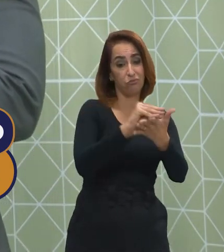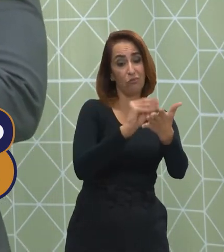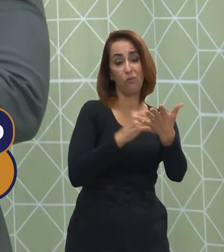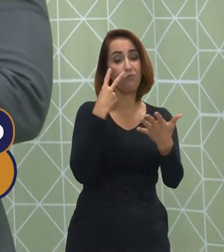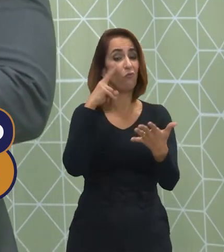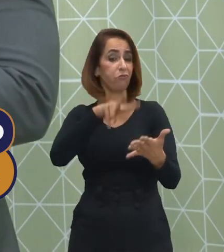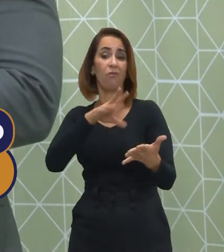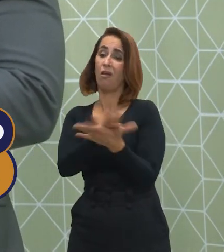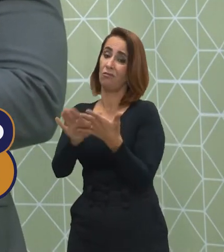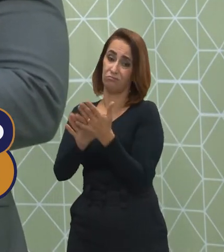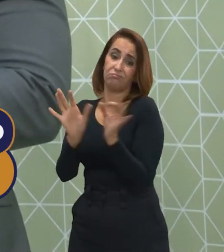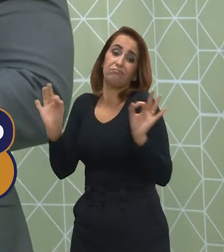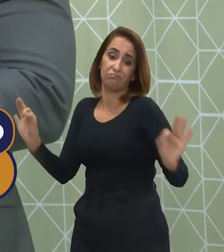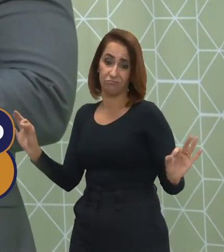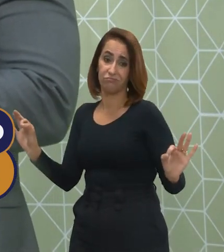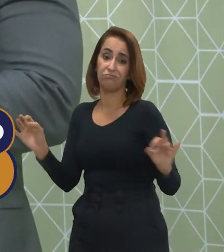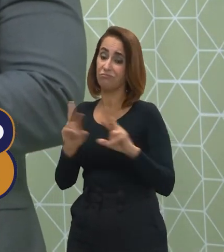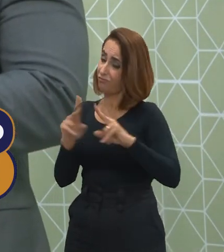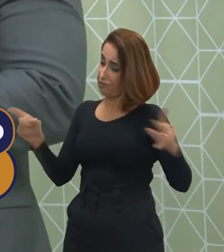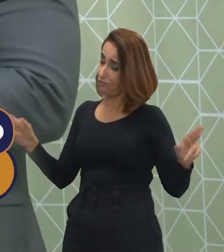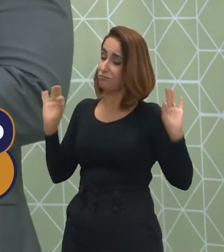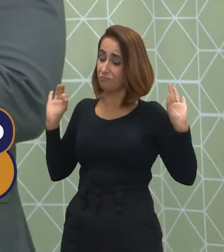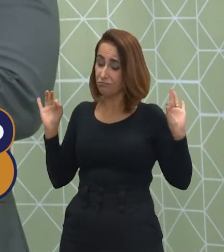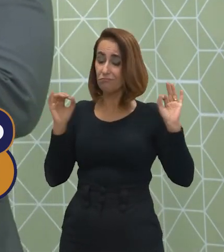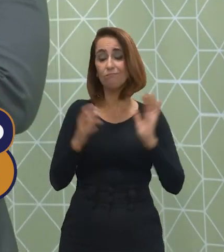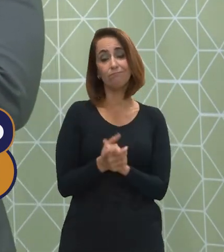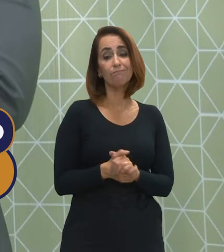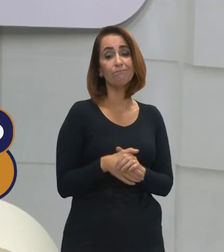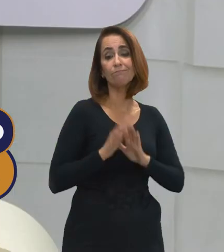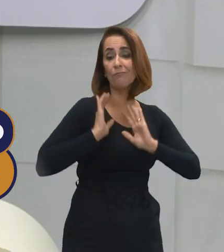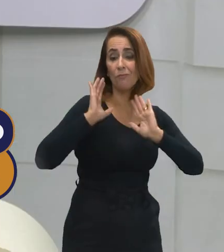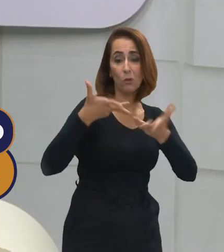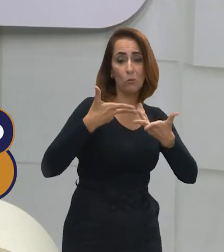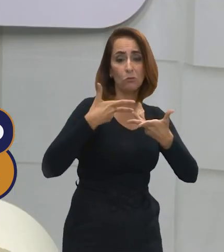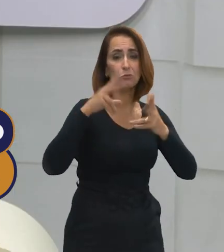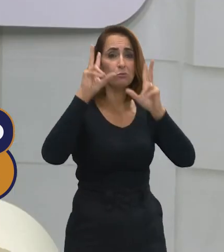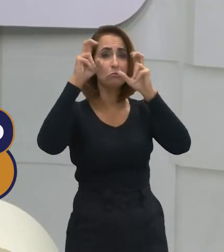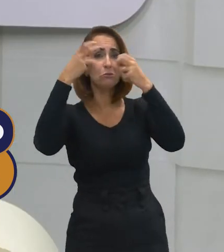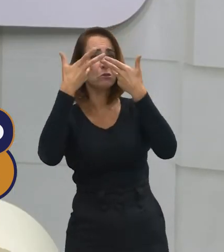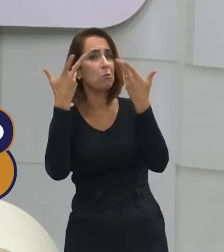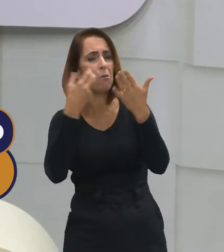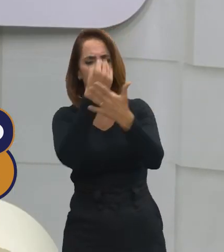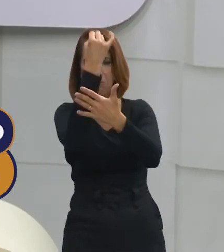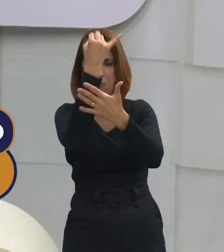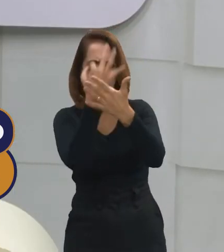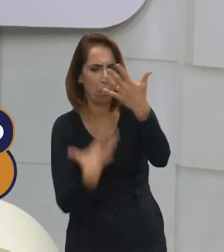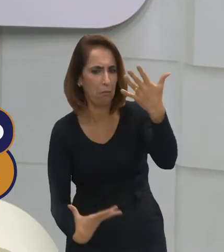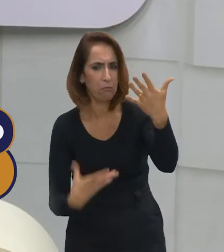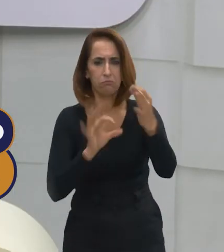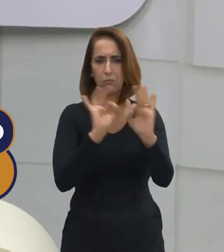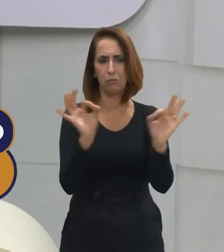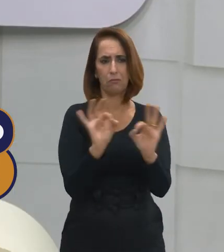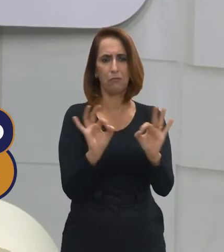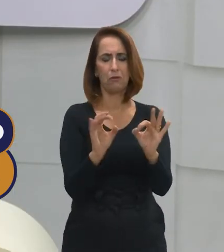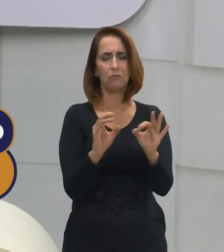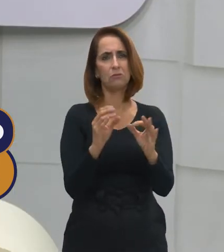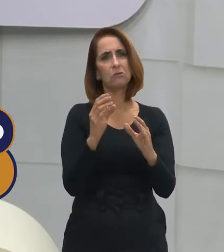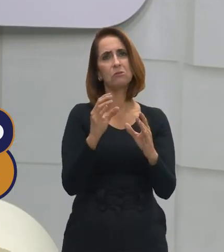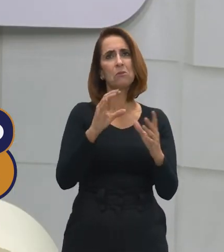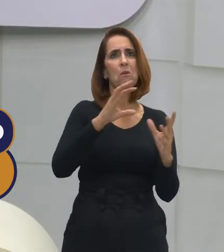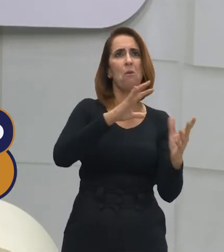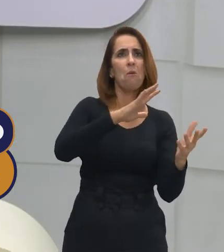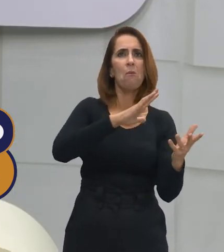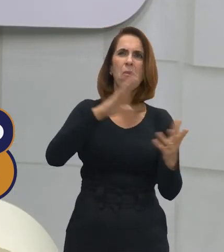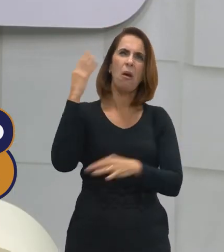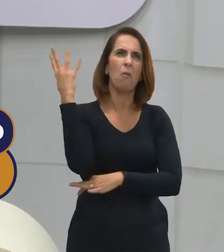não tem domínio. Hoje, os temas mais diversos em relação ao meio